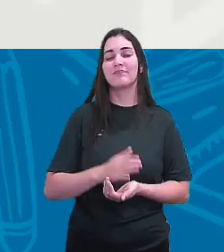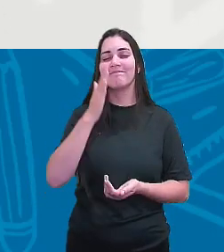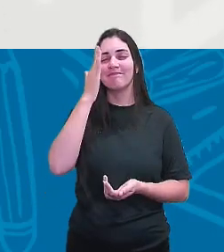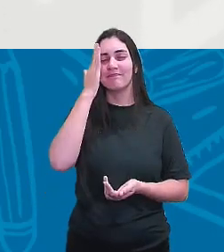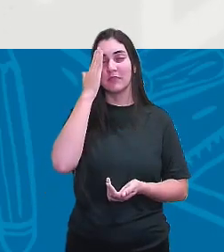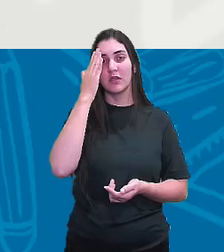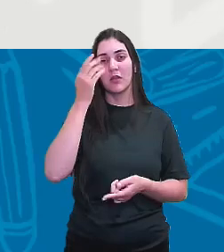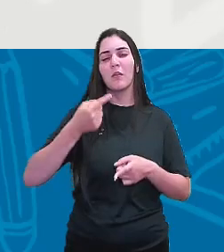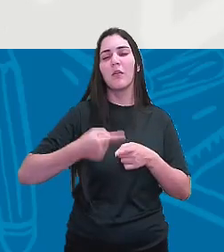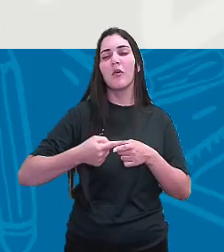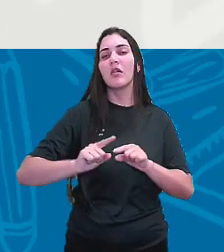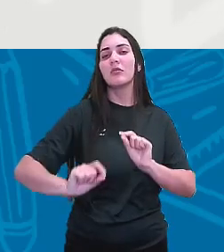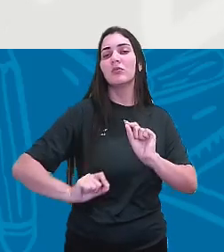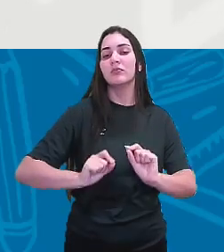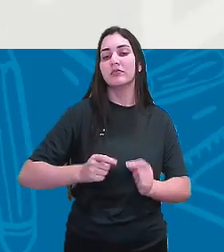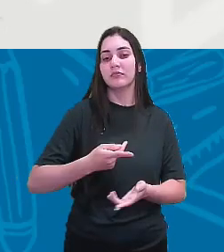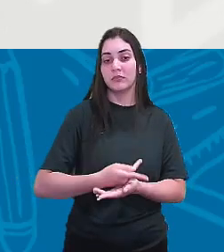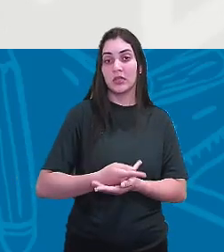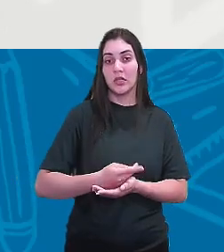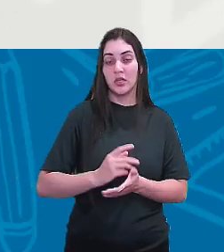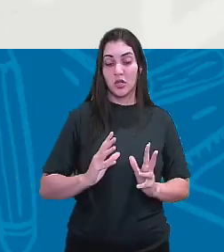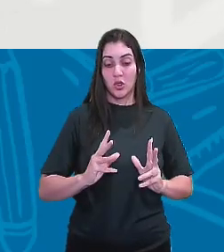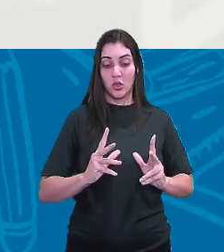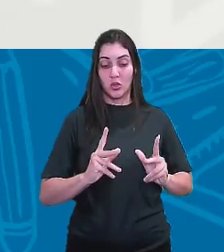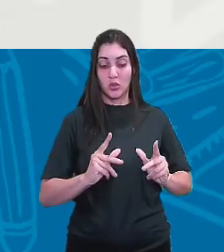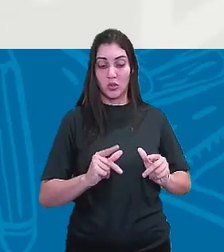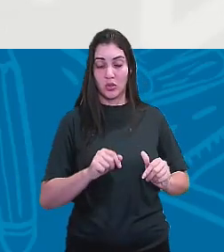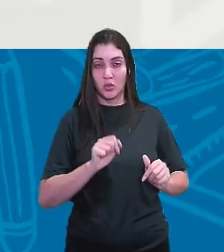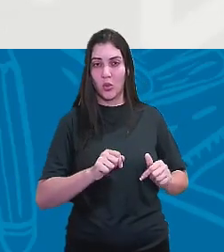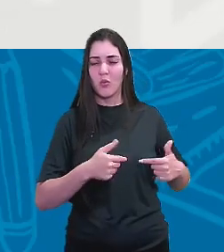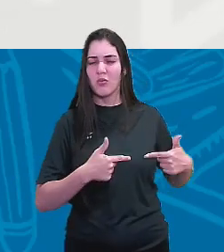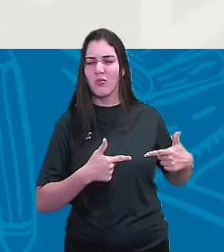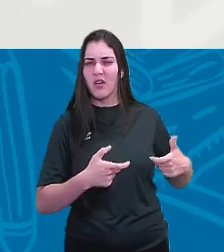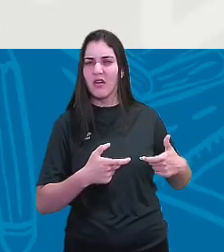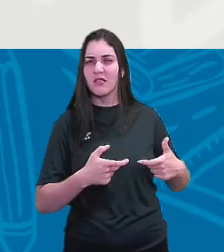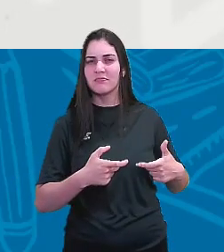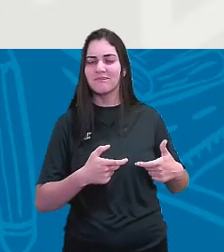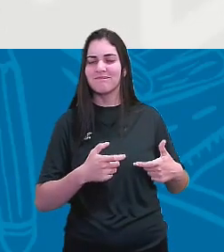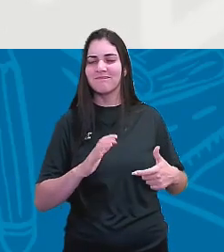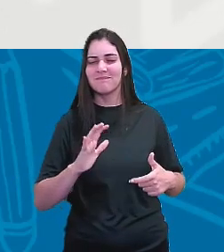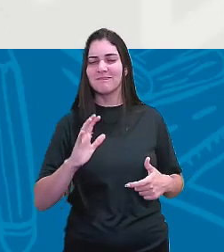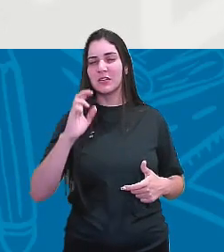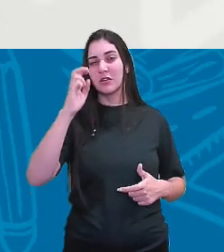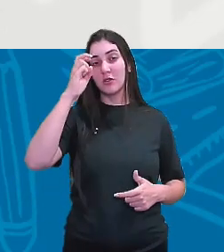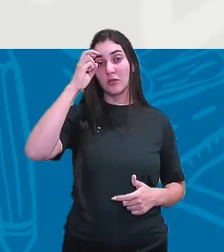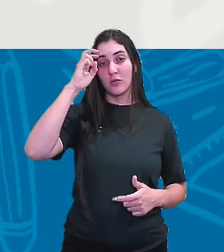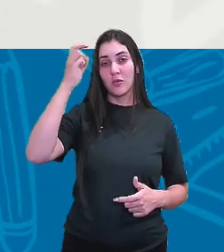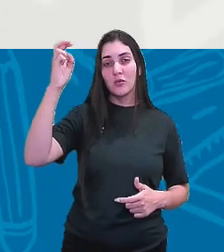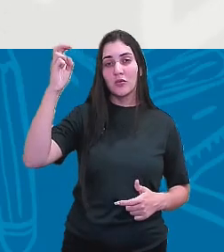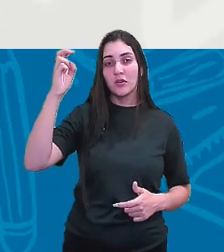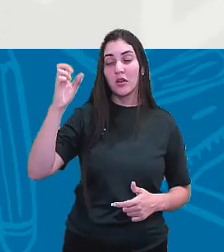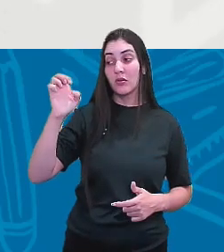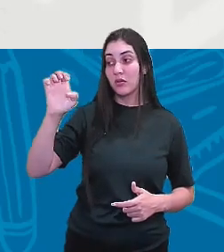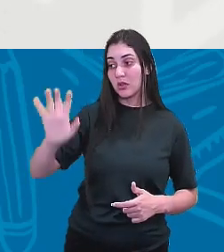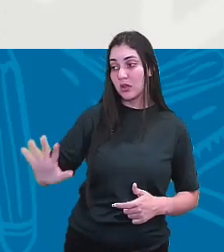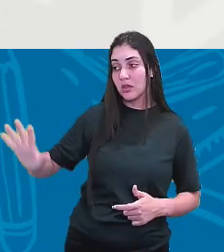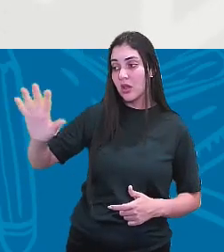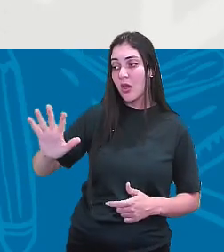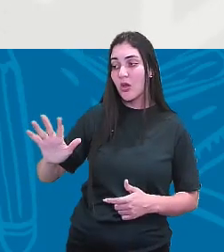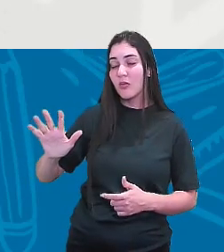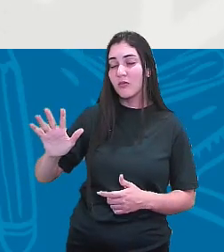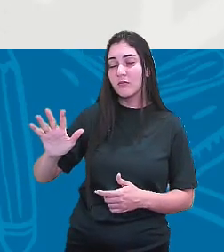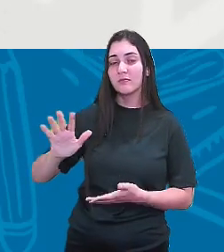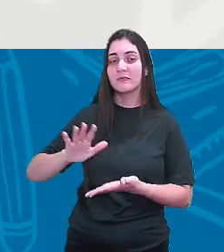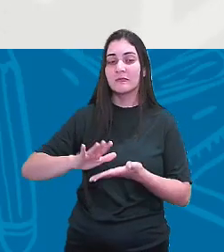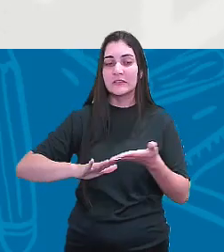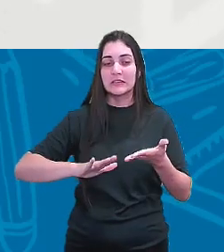Porque o que acontece? Toda aquela revolução cultural que o continente europeu vai passando,